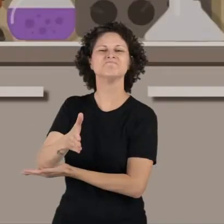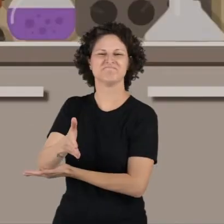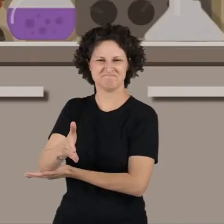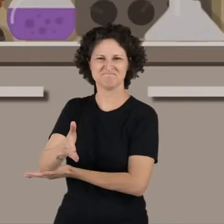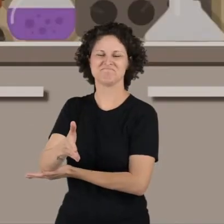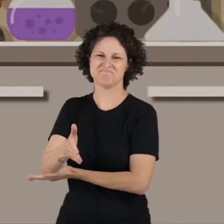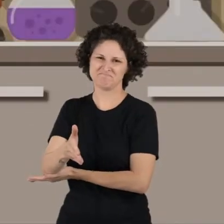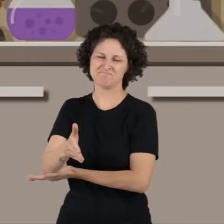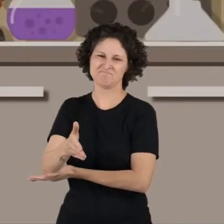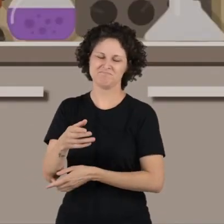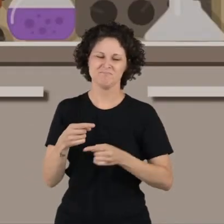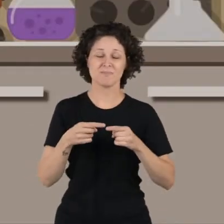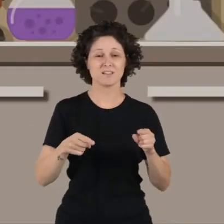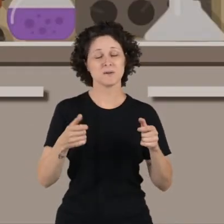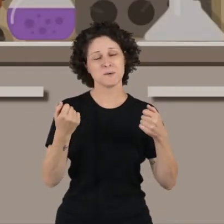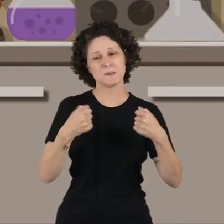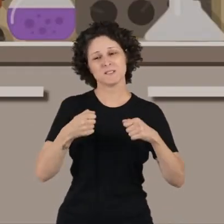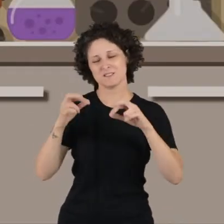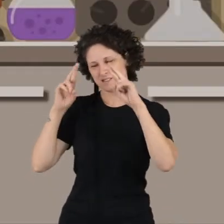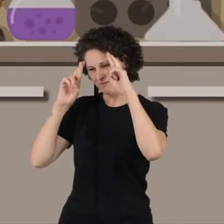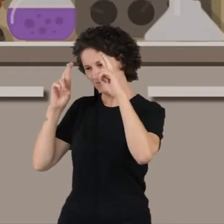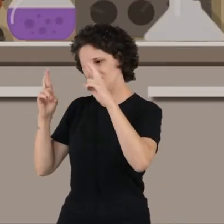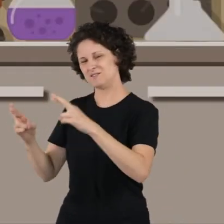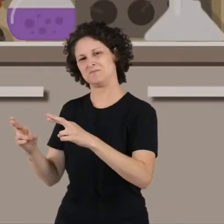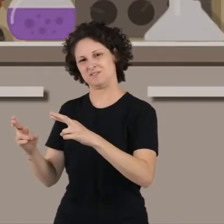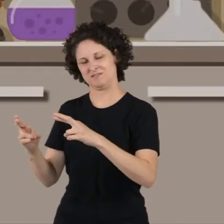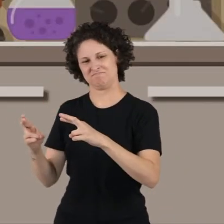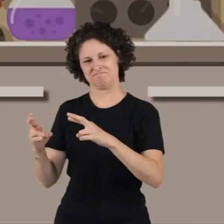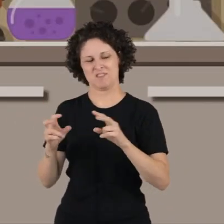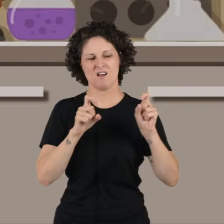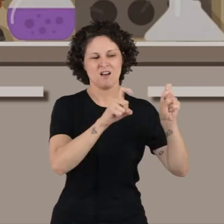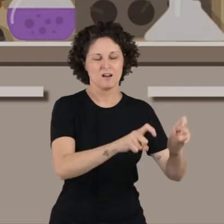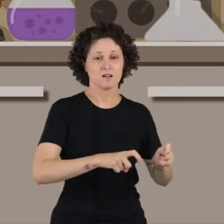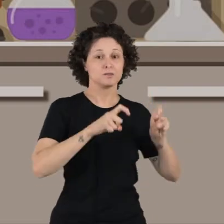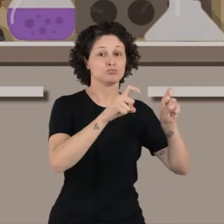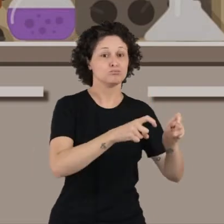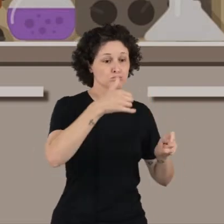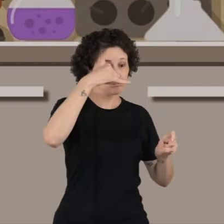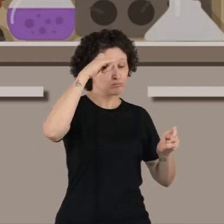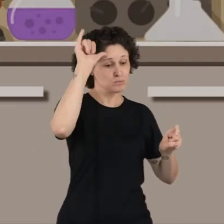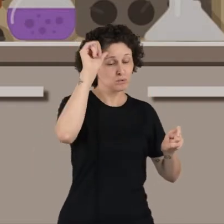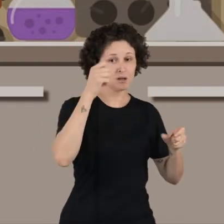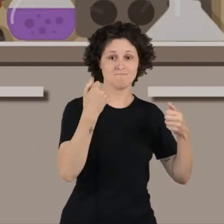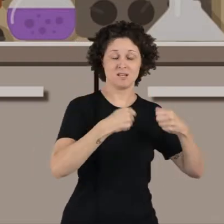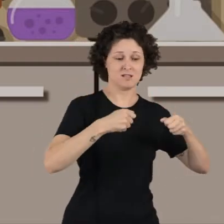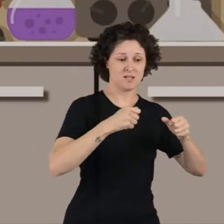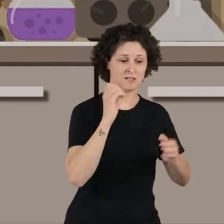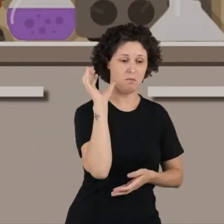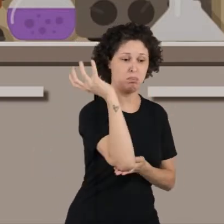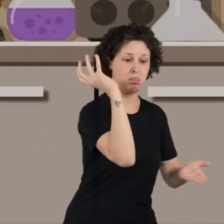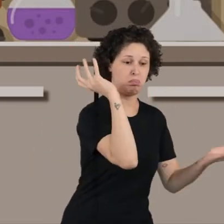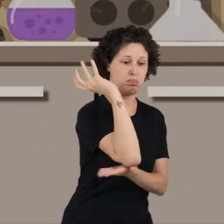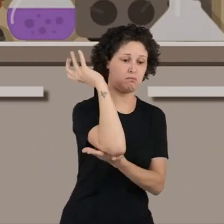De tudo isso, o que tem mais impacto sobre o desmatamento são os setores da agricultura e da pecuária, pois eles precisam de uma